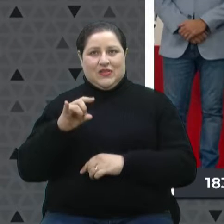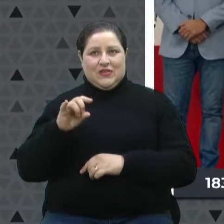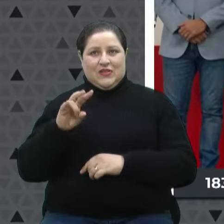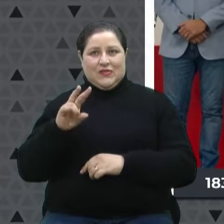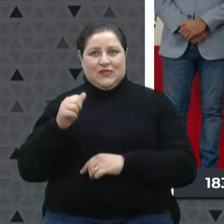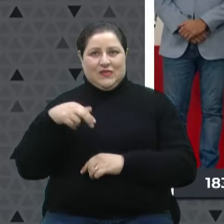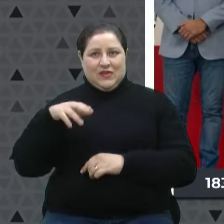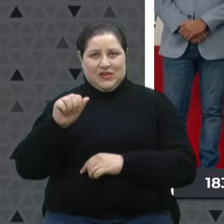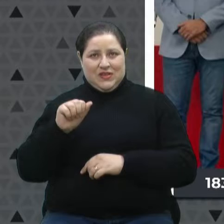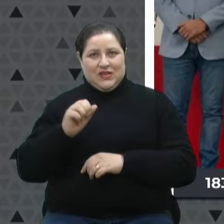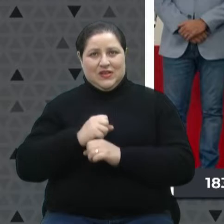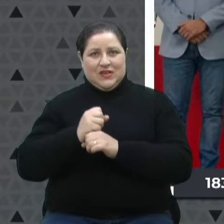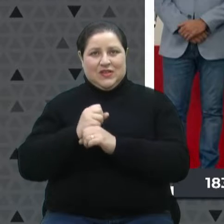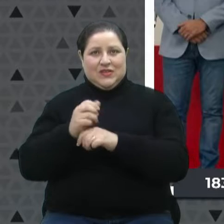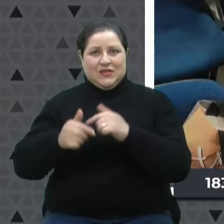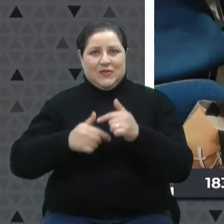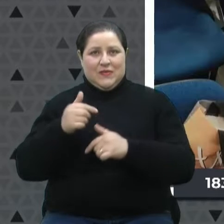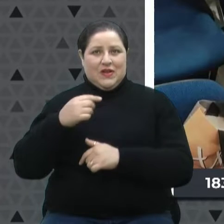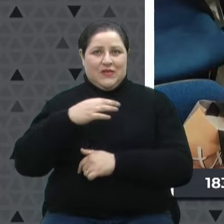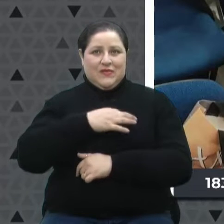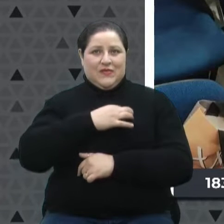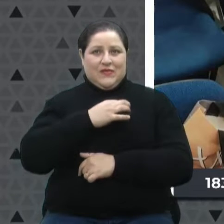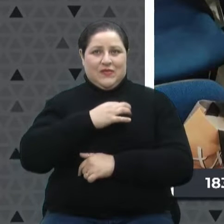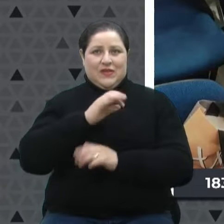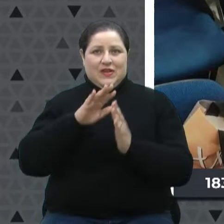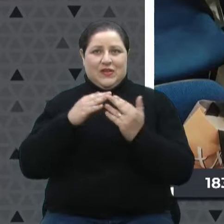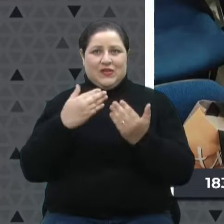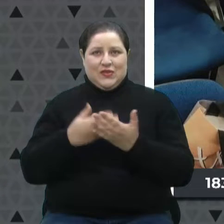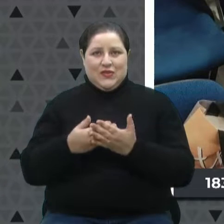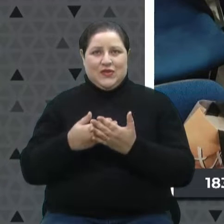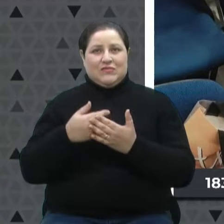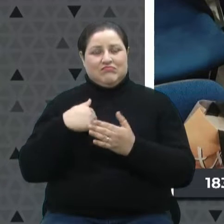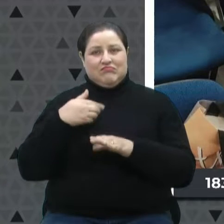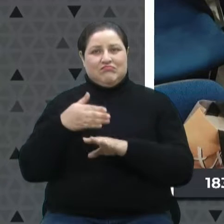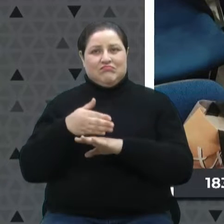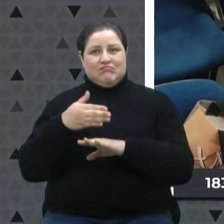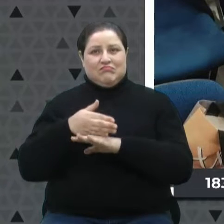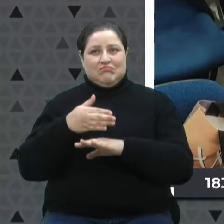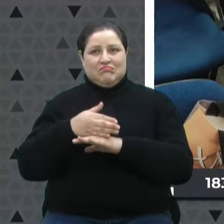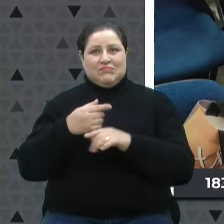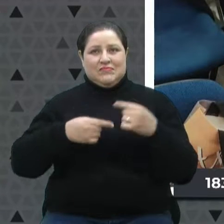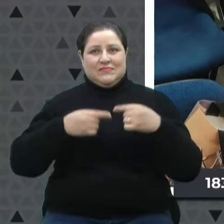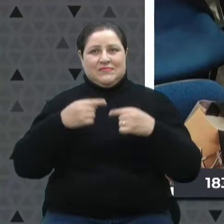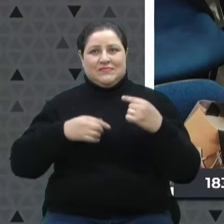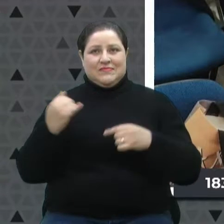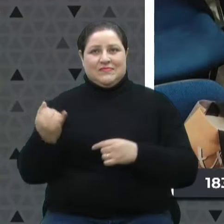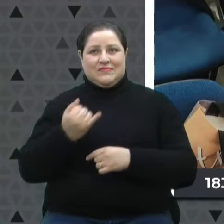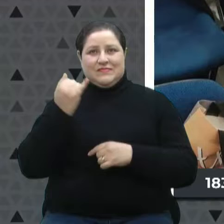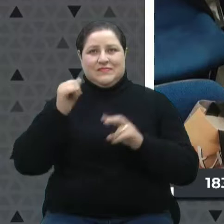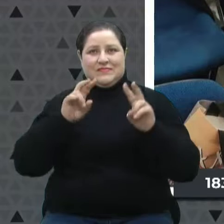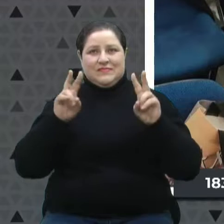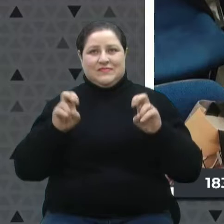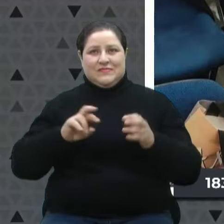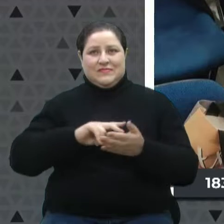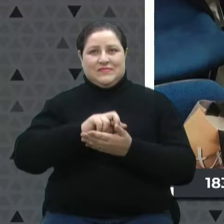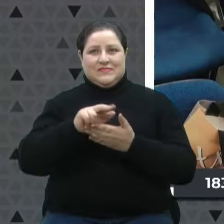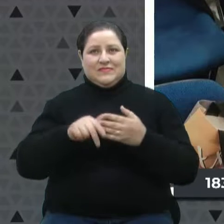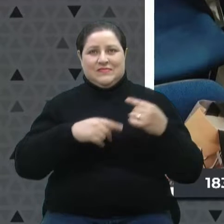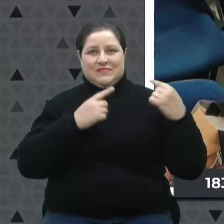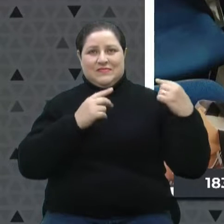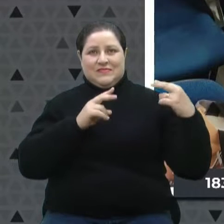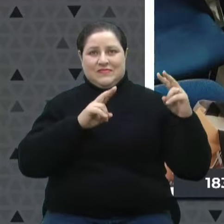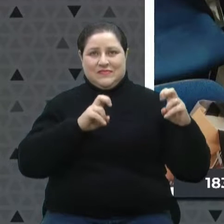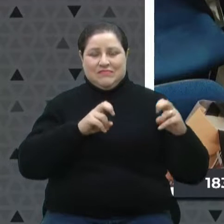forma voluntária na Escola do Legislativo, eu acompanhei debates importantes sobre diversos temas,